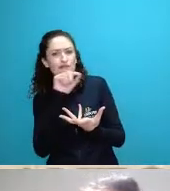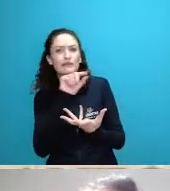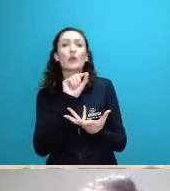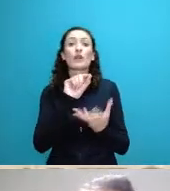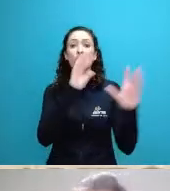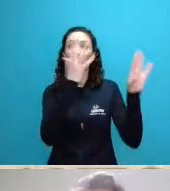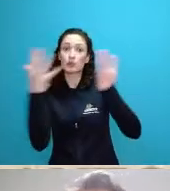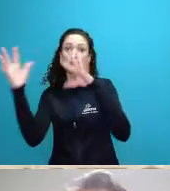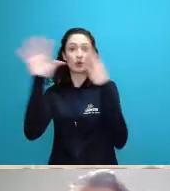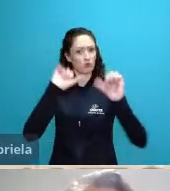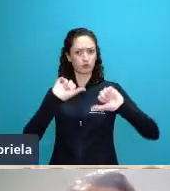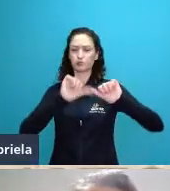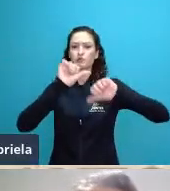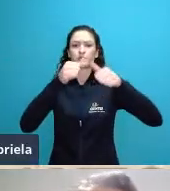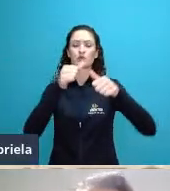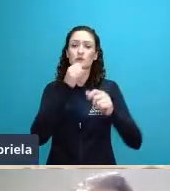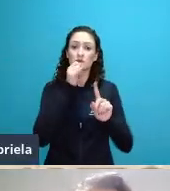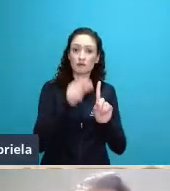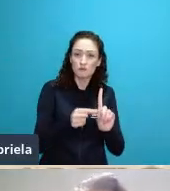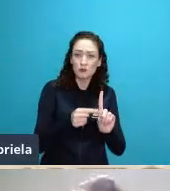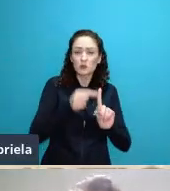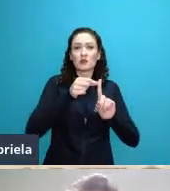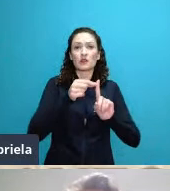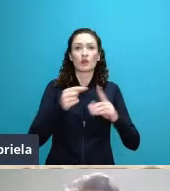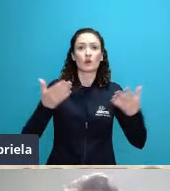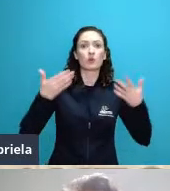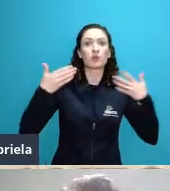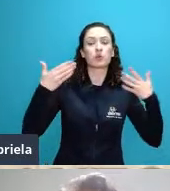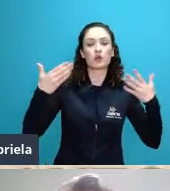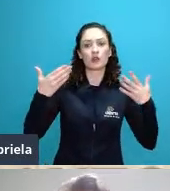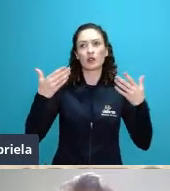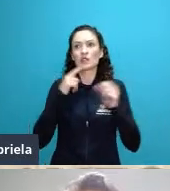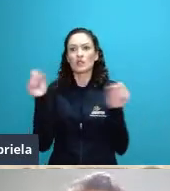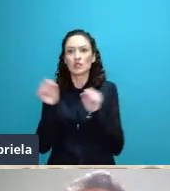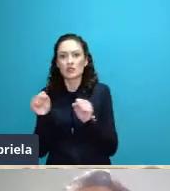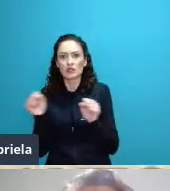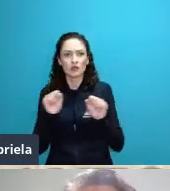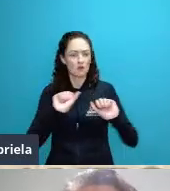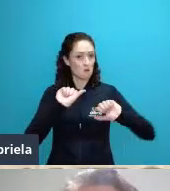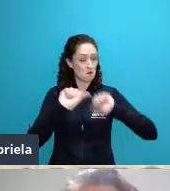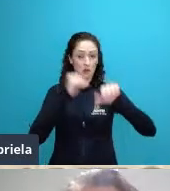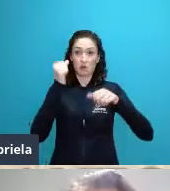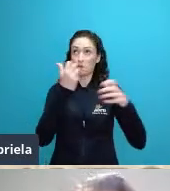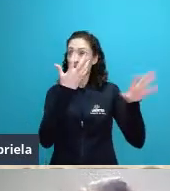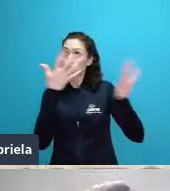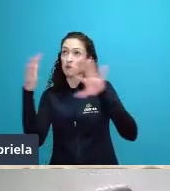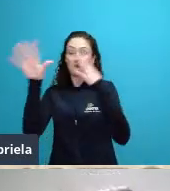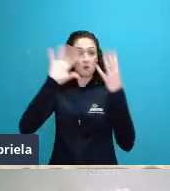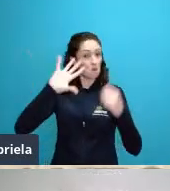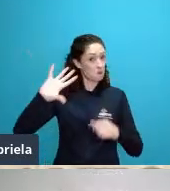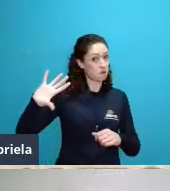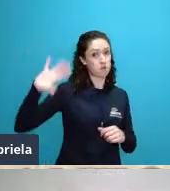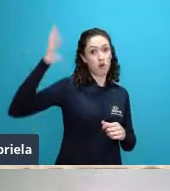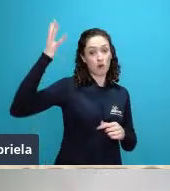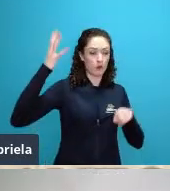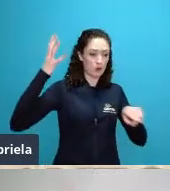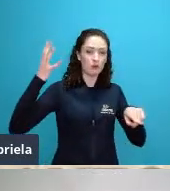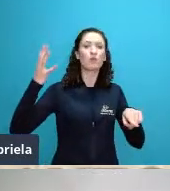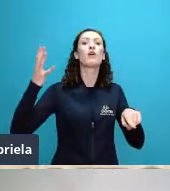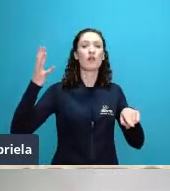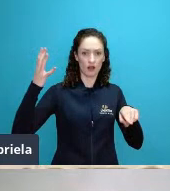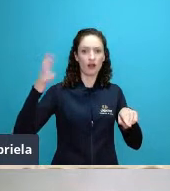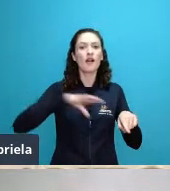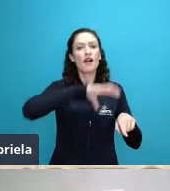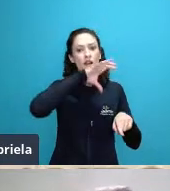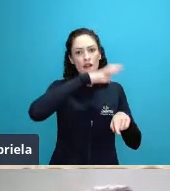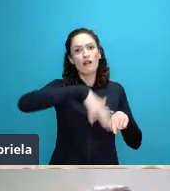e isso poderia sim ter um impacto muito forte não só indireto mas diretamente na biologia das espécies Pode passar